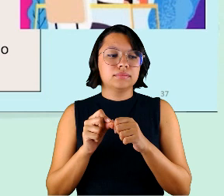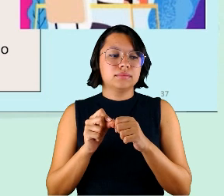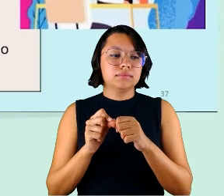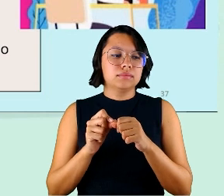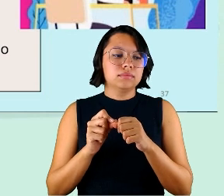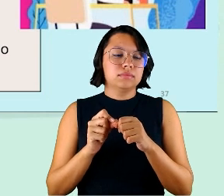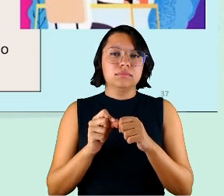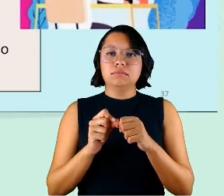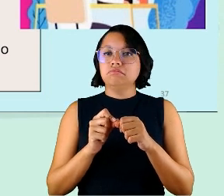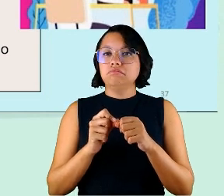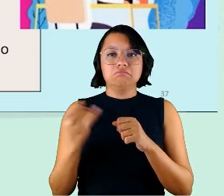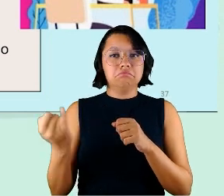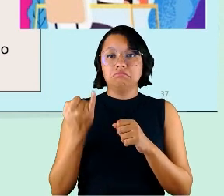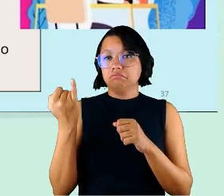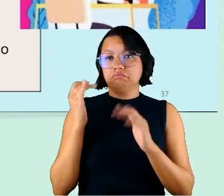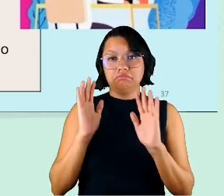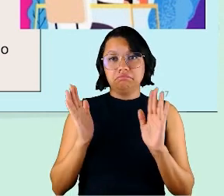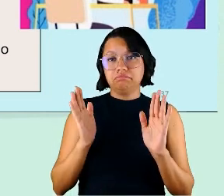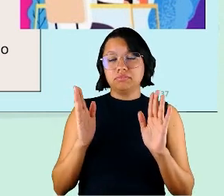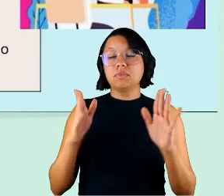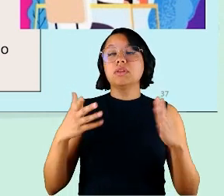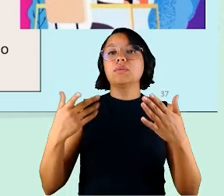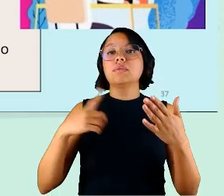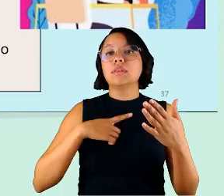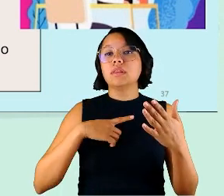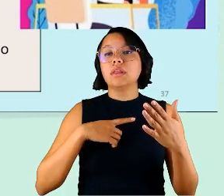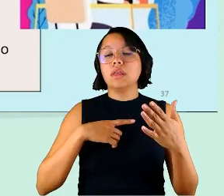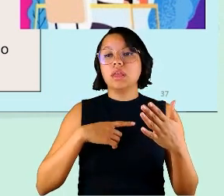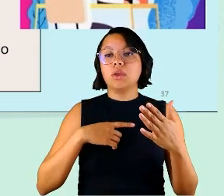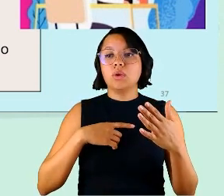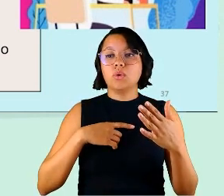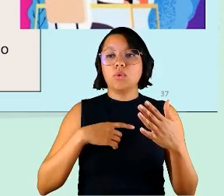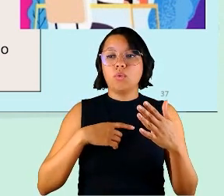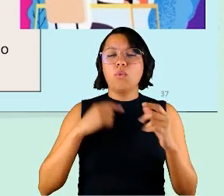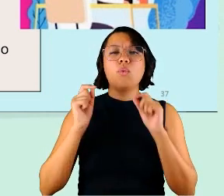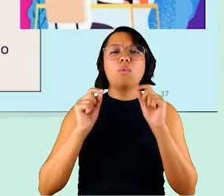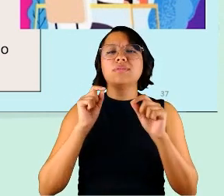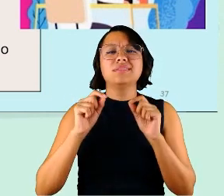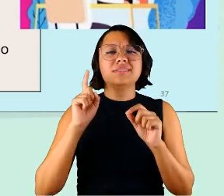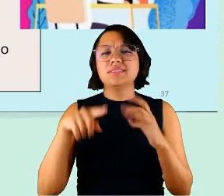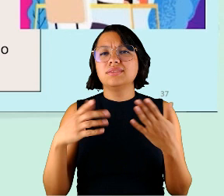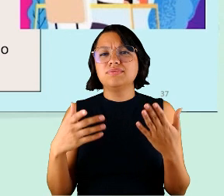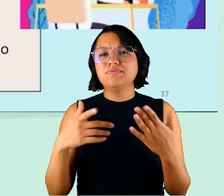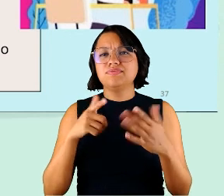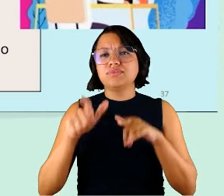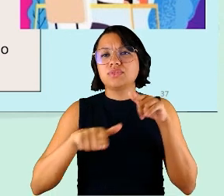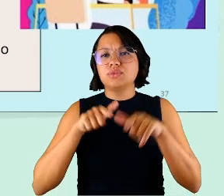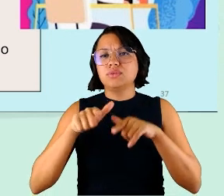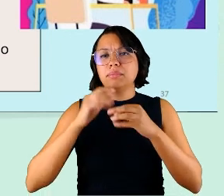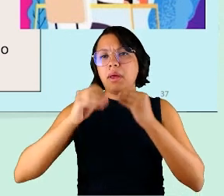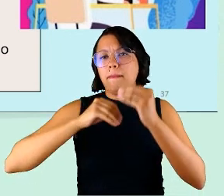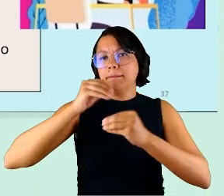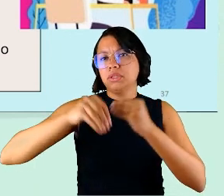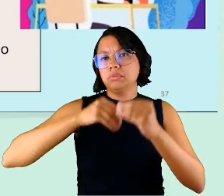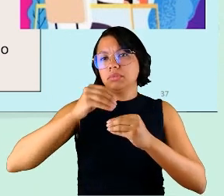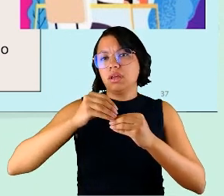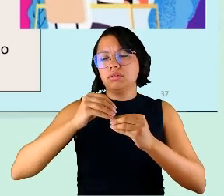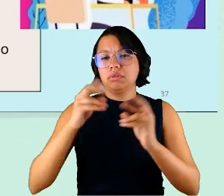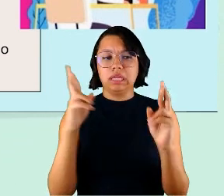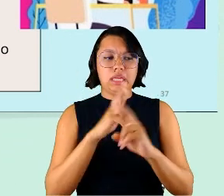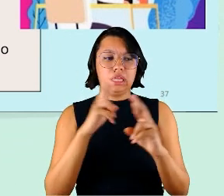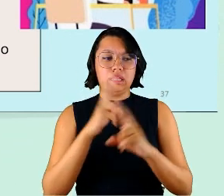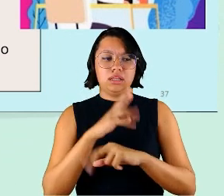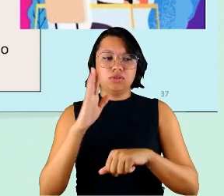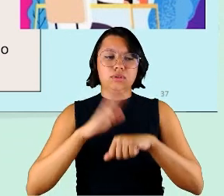não era importante então a gente tem uma gradação muito grande do que seria isso o trabalho misto que vai envolver